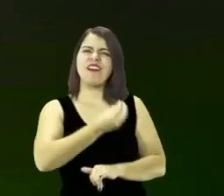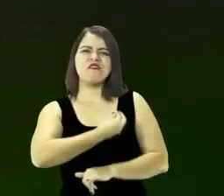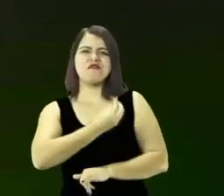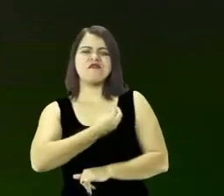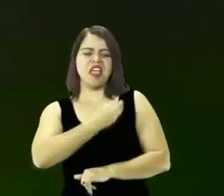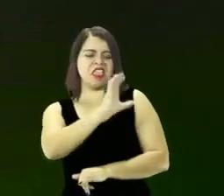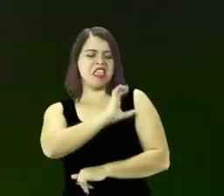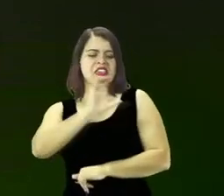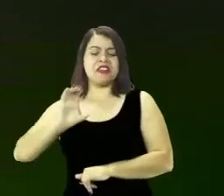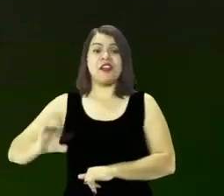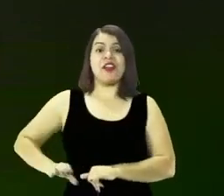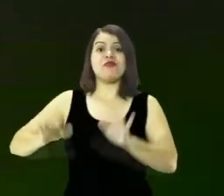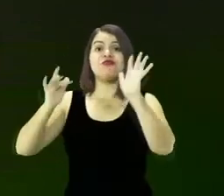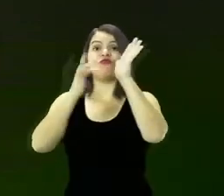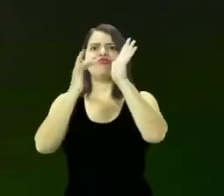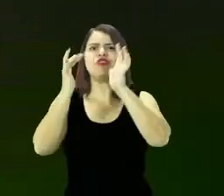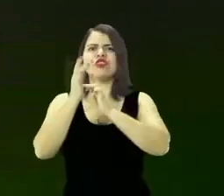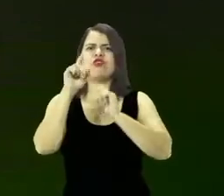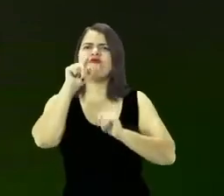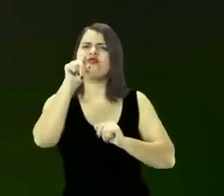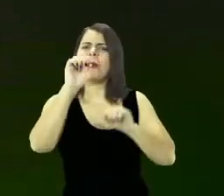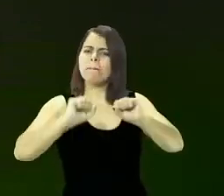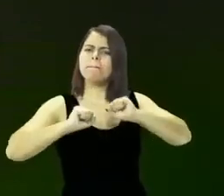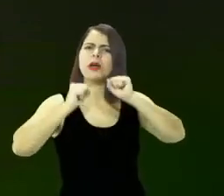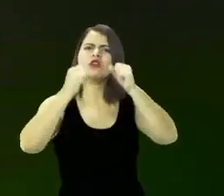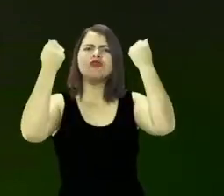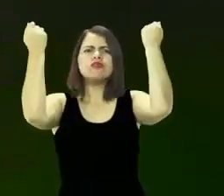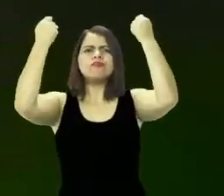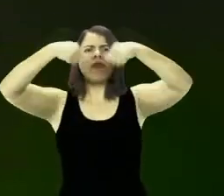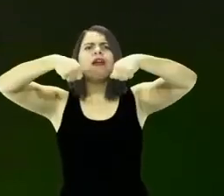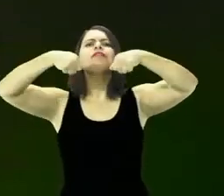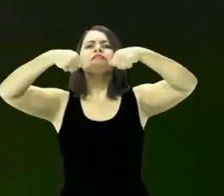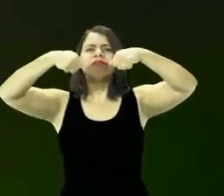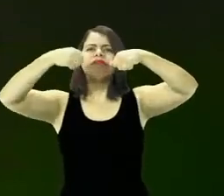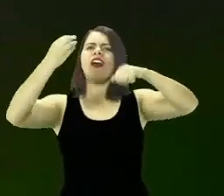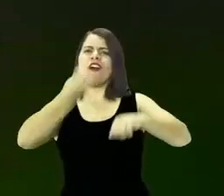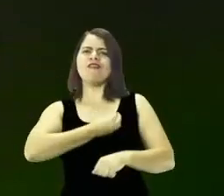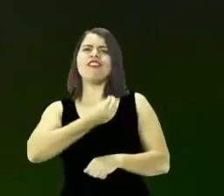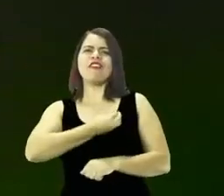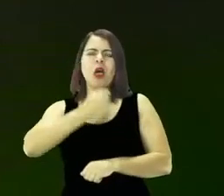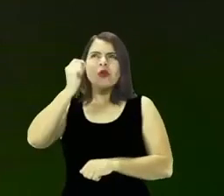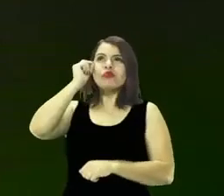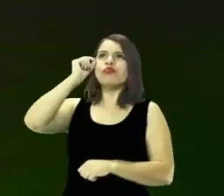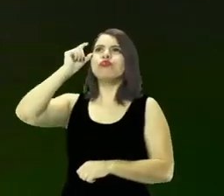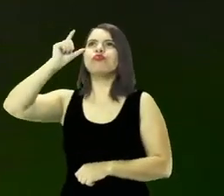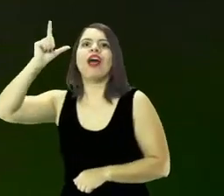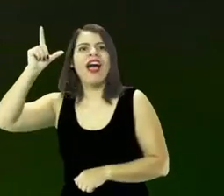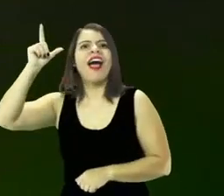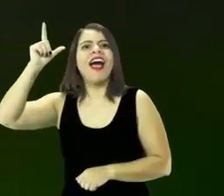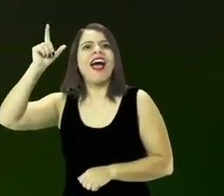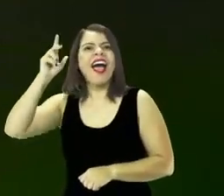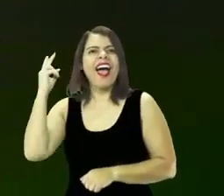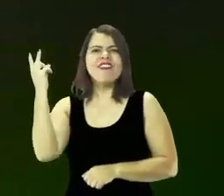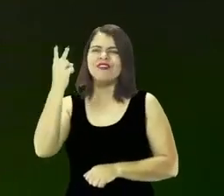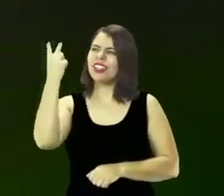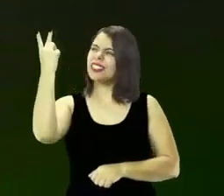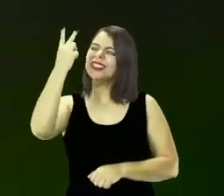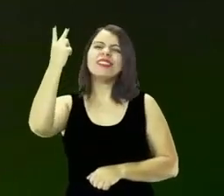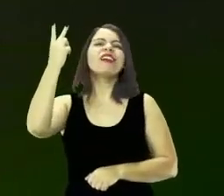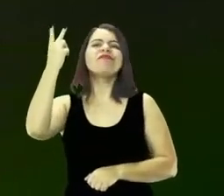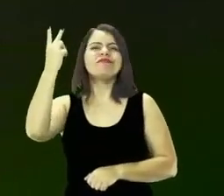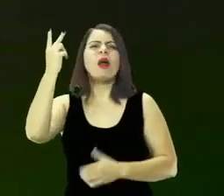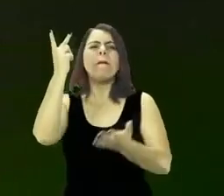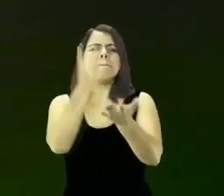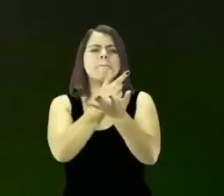condições, plenas condições de viver uma vida de sabedoria e de vencer estes mesmos